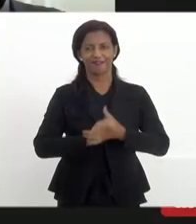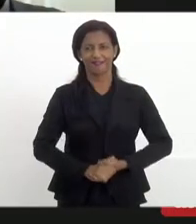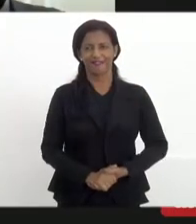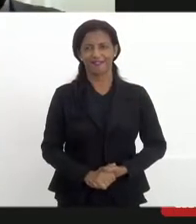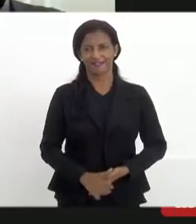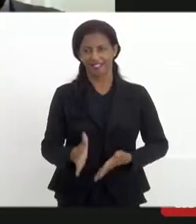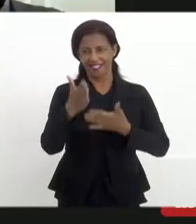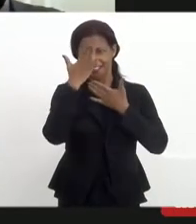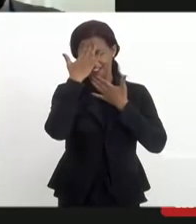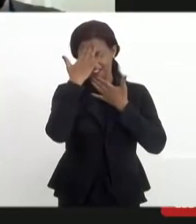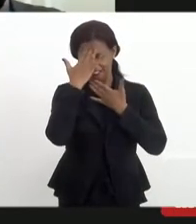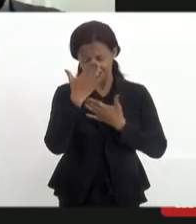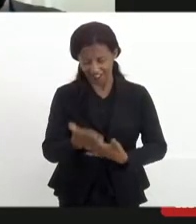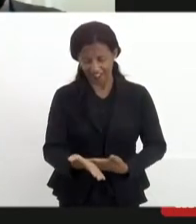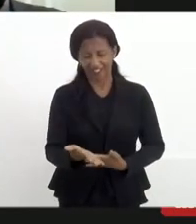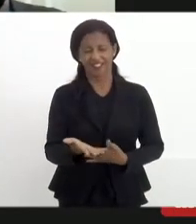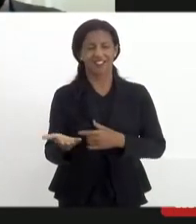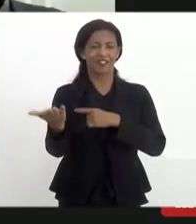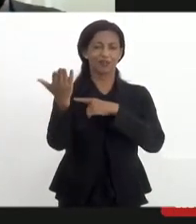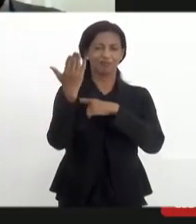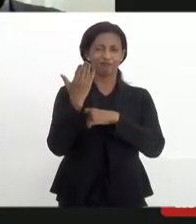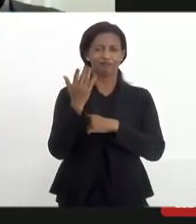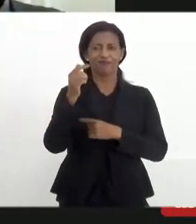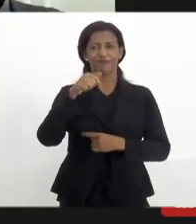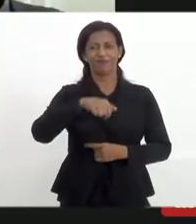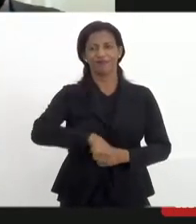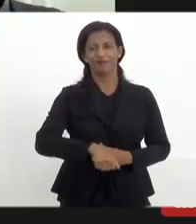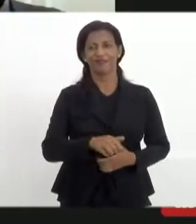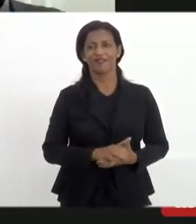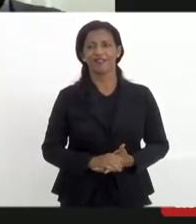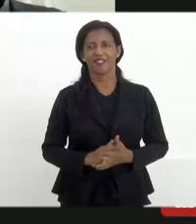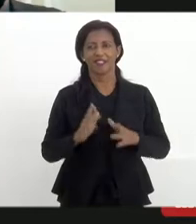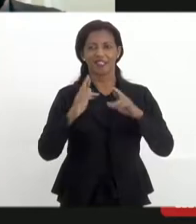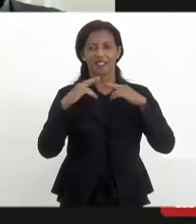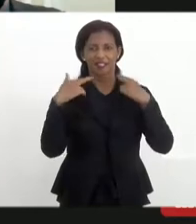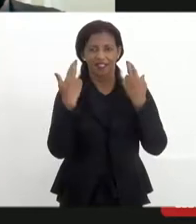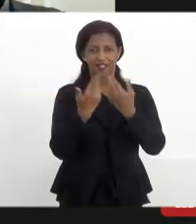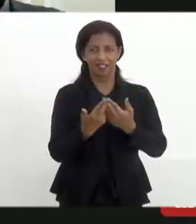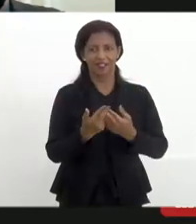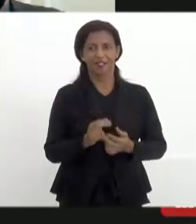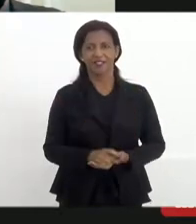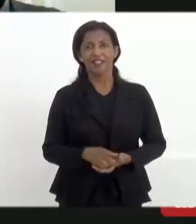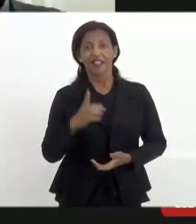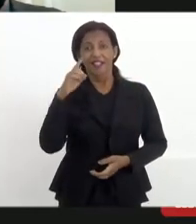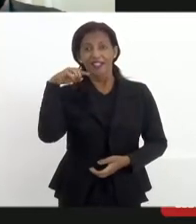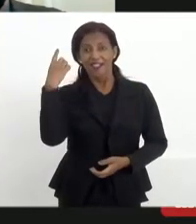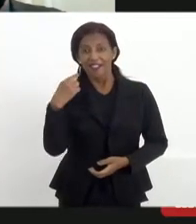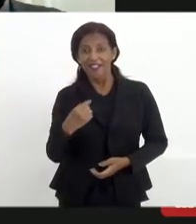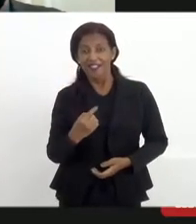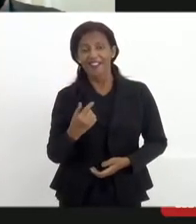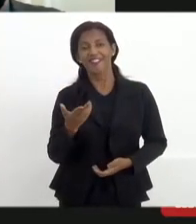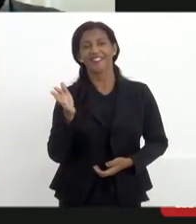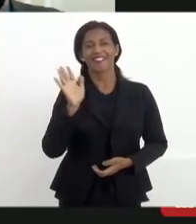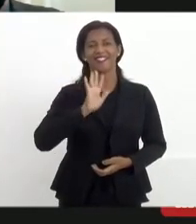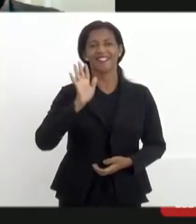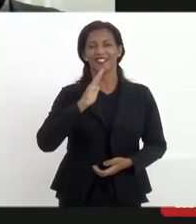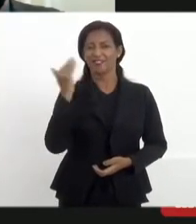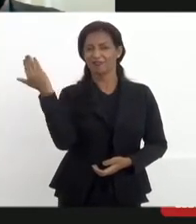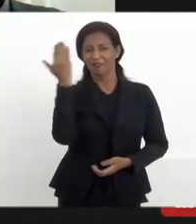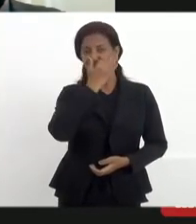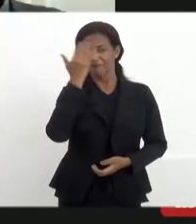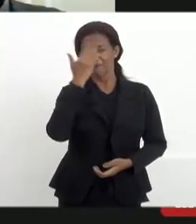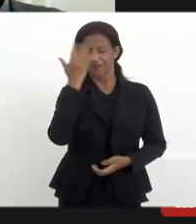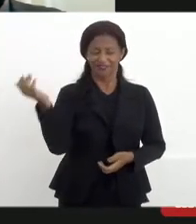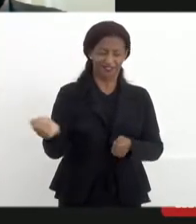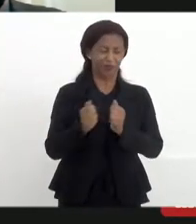agradeço a André Fernandes pela contribuição aqui na nossa audiência. Obrigado também, não tinha te visto, agora que te vi aí. Estamos juntos,